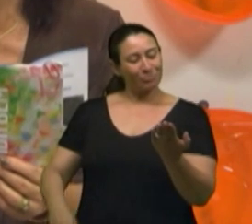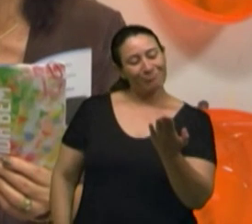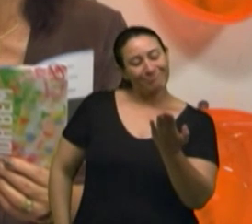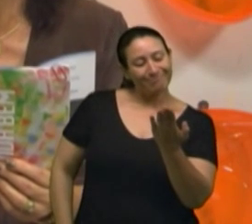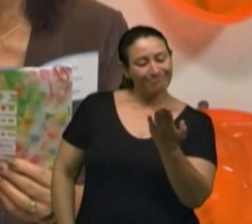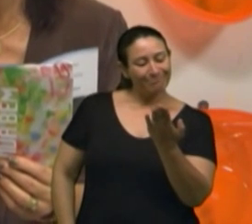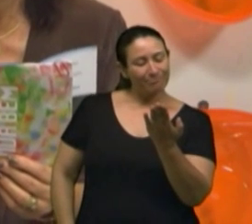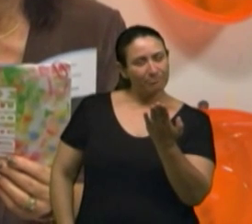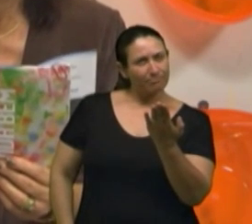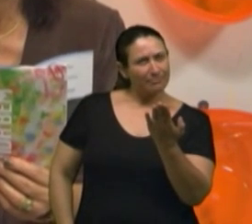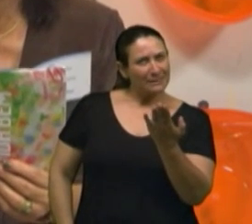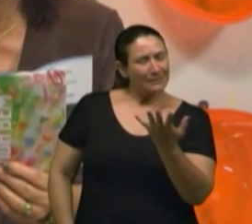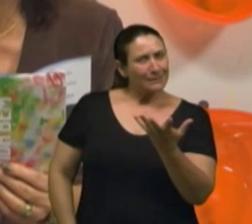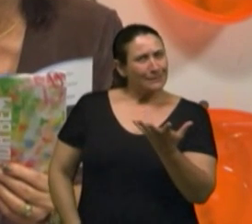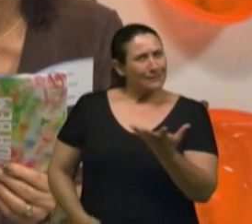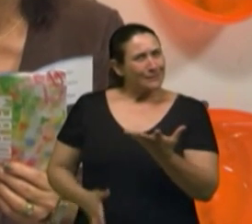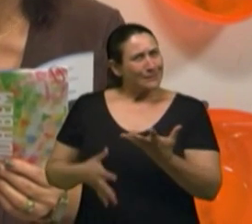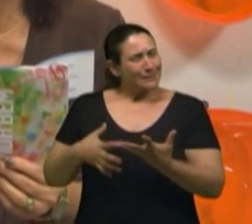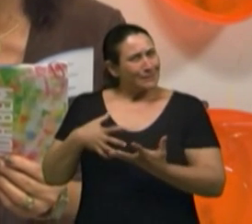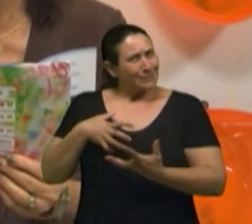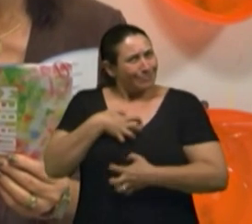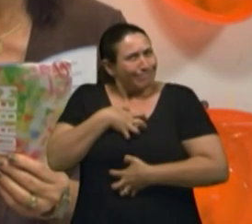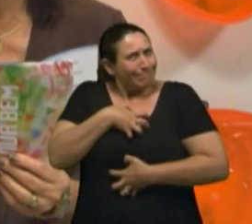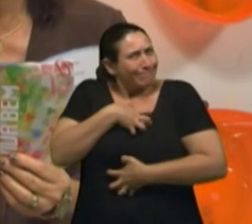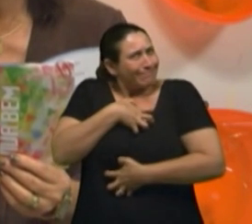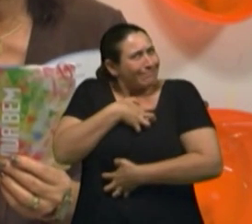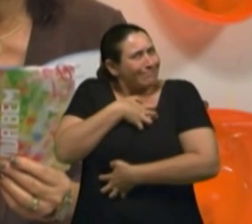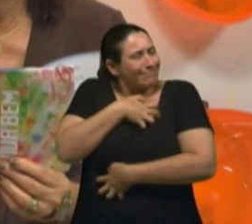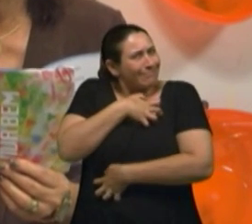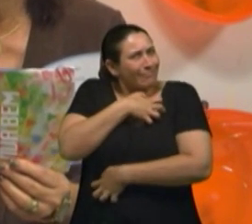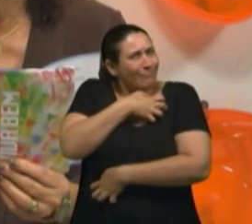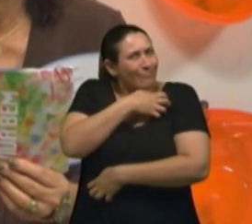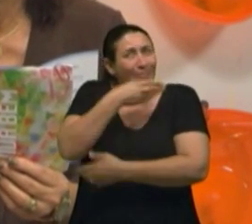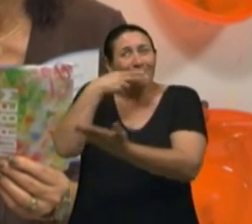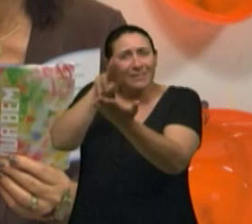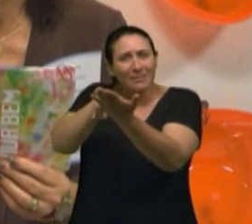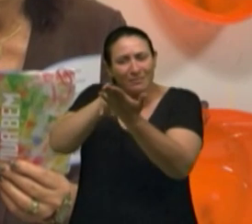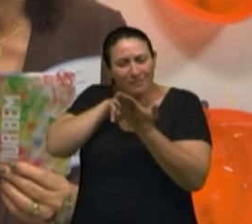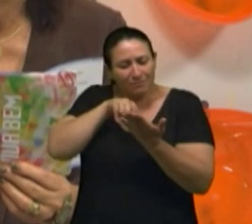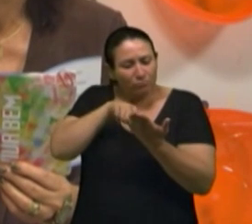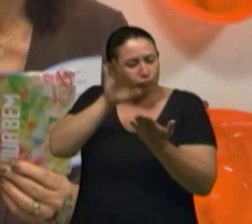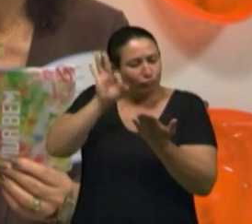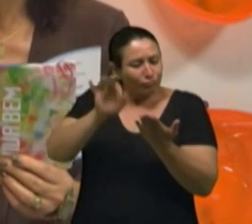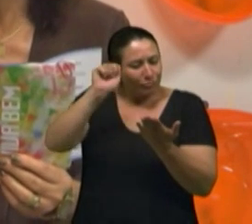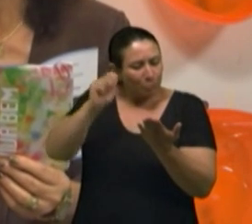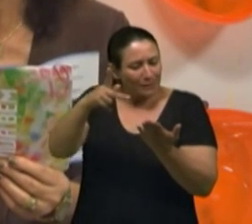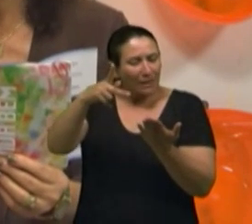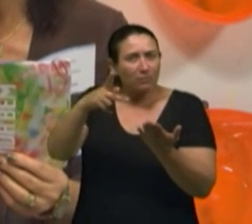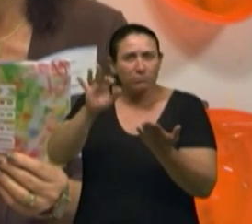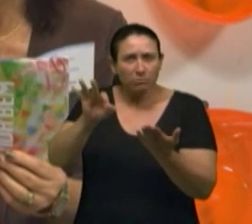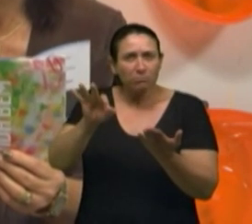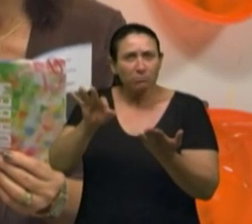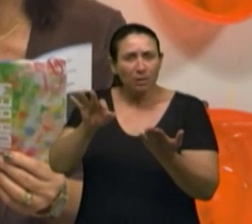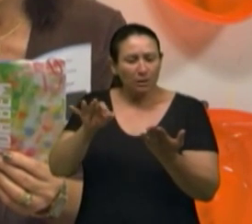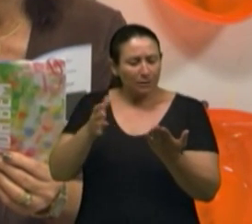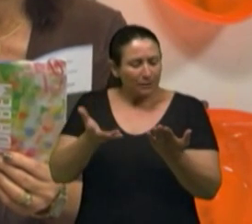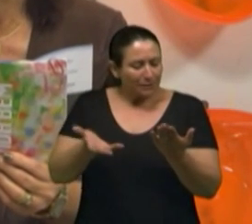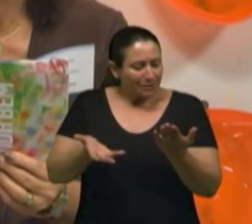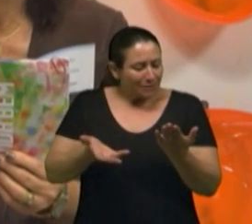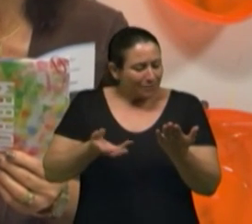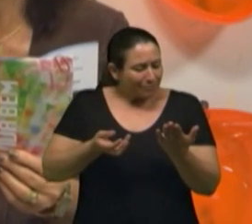não sabem o frio que dá na espinha quando o carteiro entrega a carta. Gente, o cara fica tão